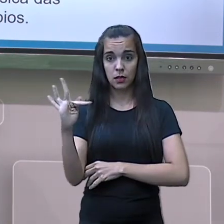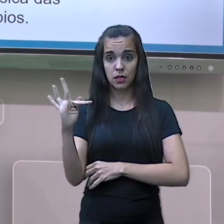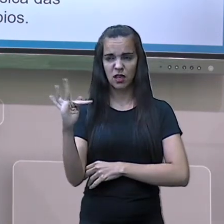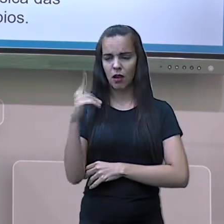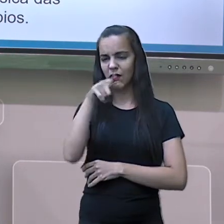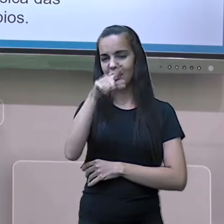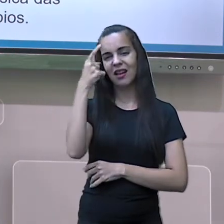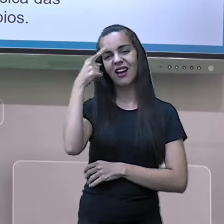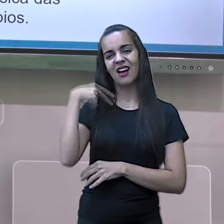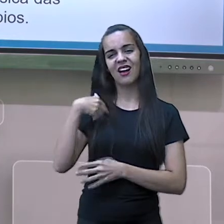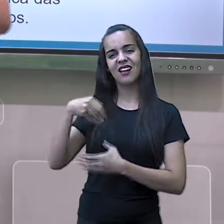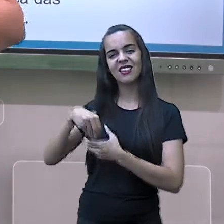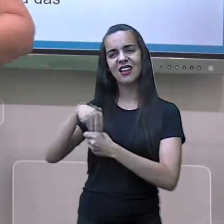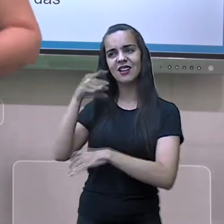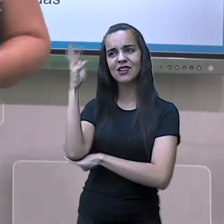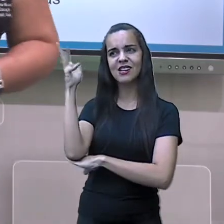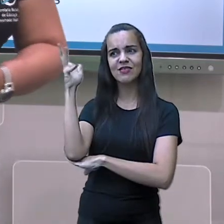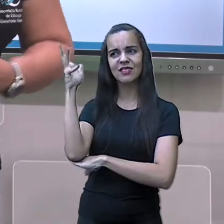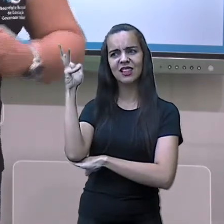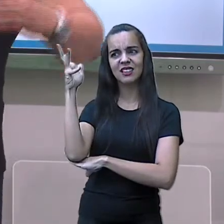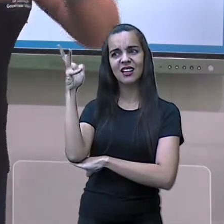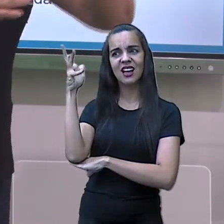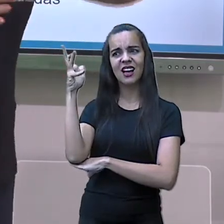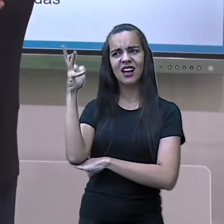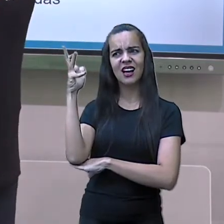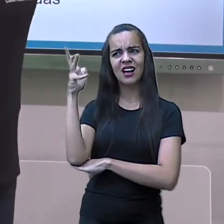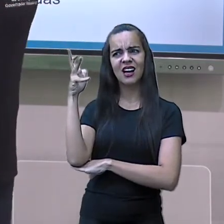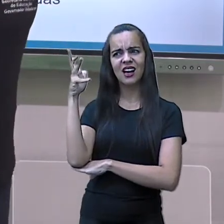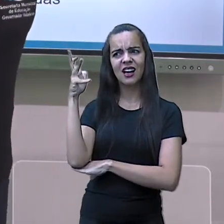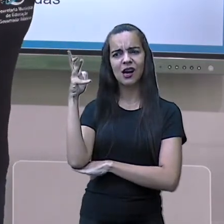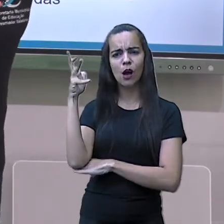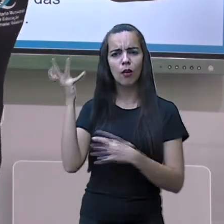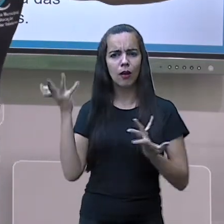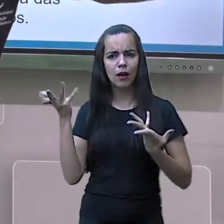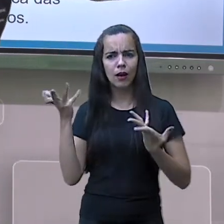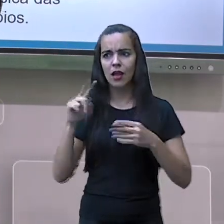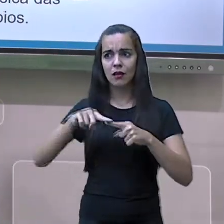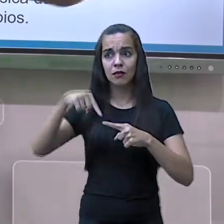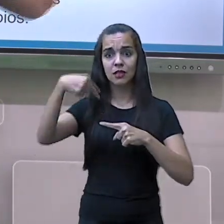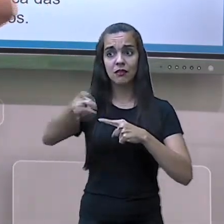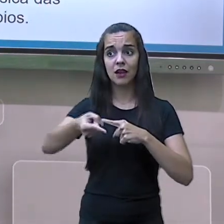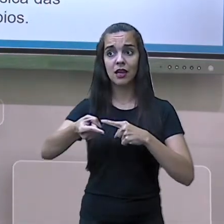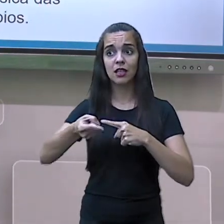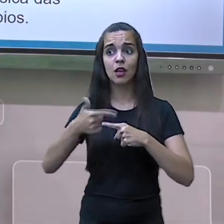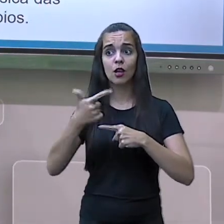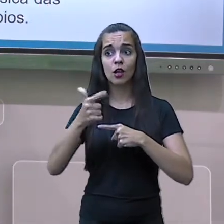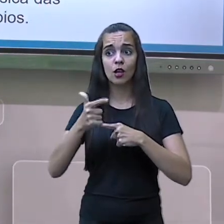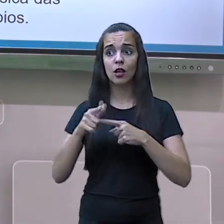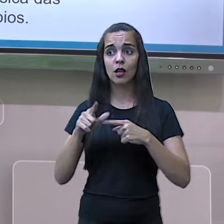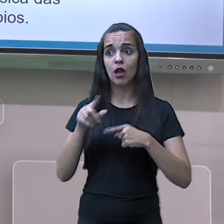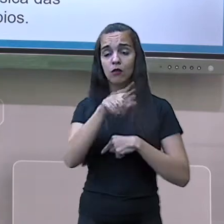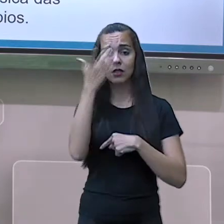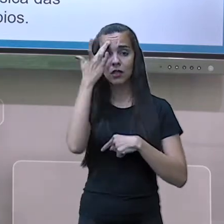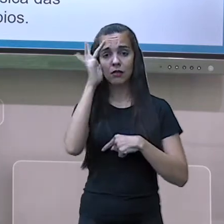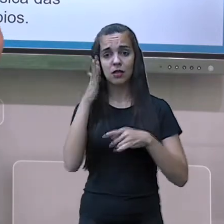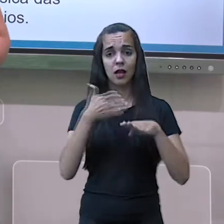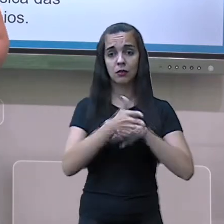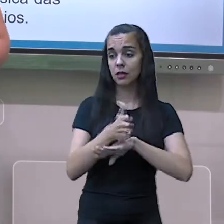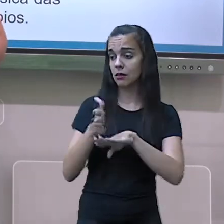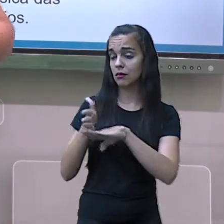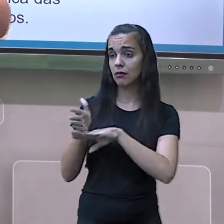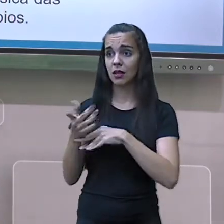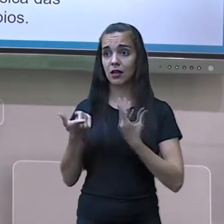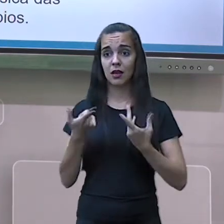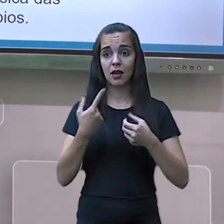E depois você sai de Coronel Fabriciano e já entra em Acesita e você não sabe, você só atravessou a ponte.